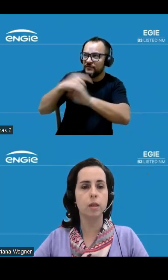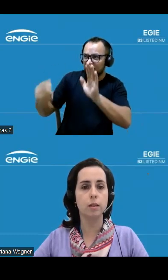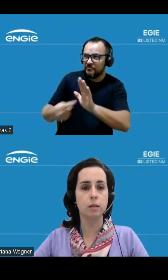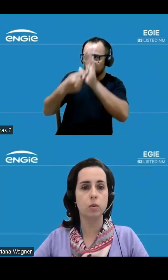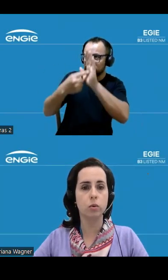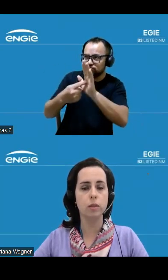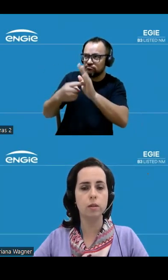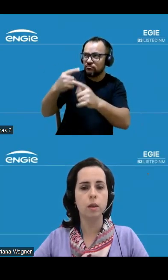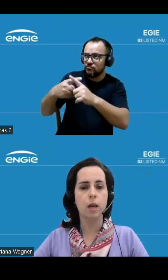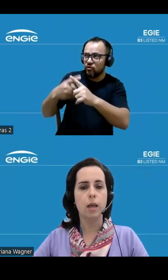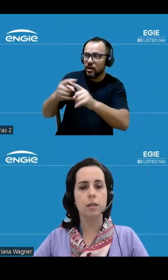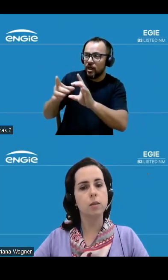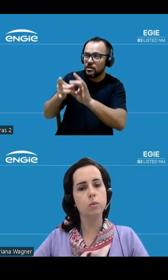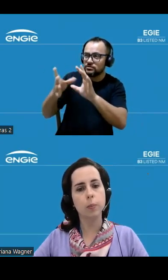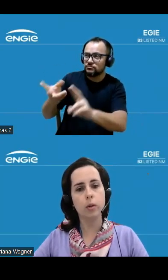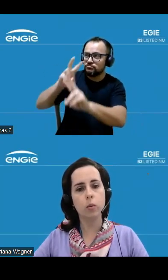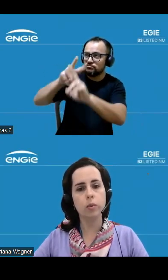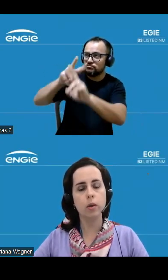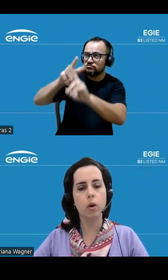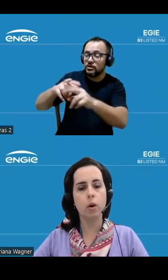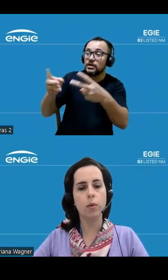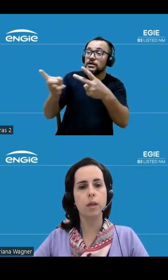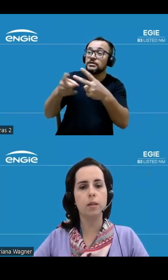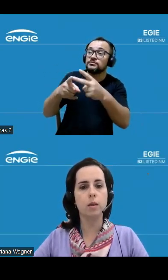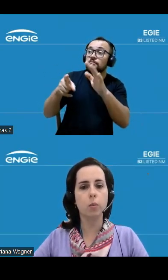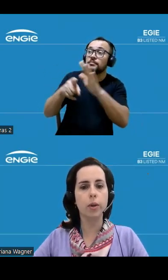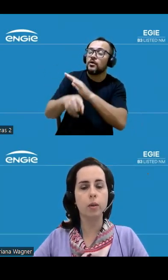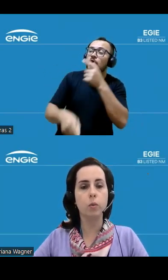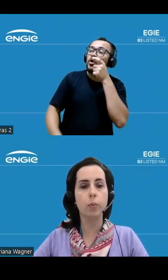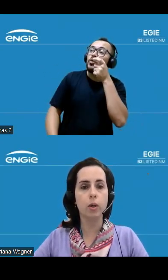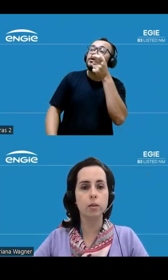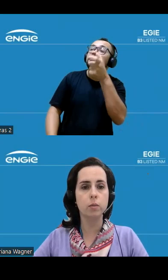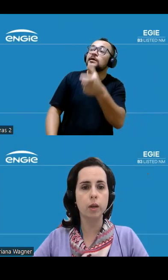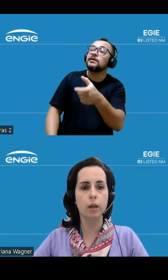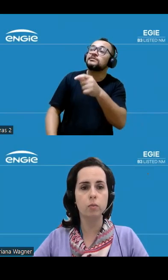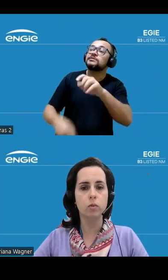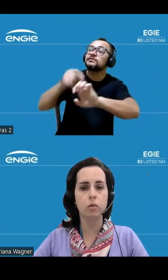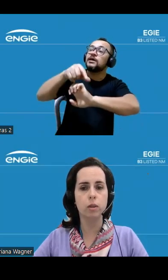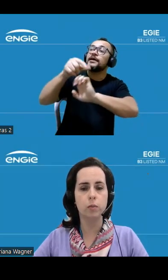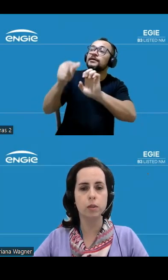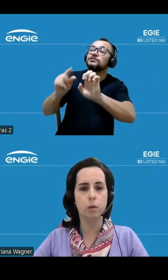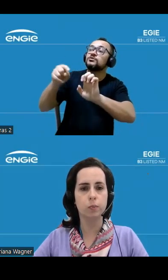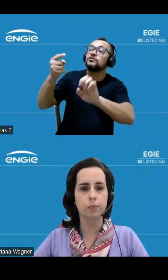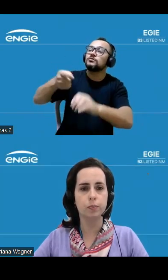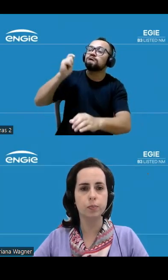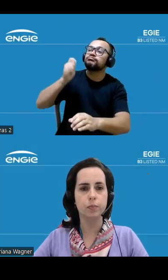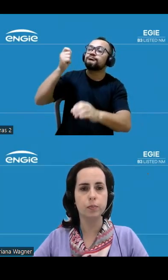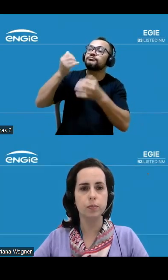dos órgãos licenciadores e a segunda pergunta qual o interesse da companhia no próximo leilão de transmissão